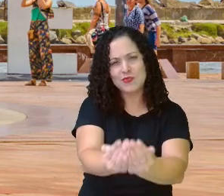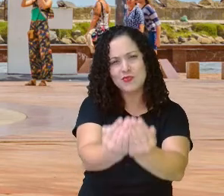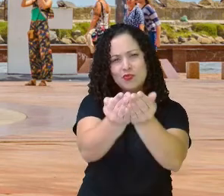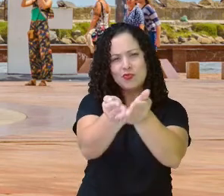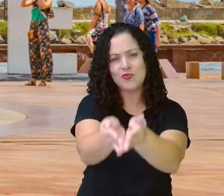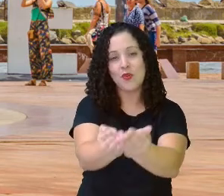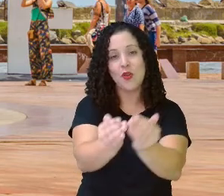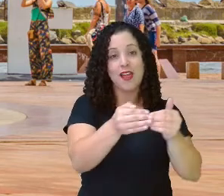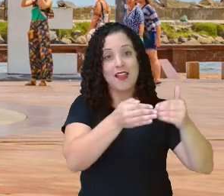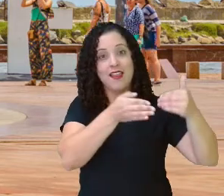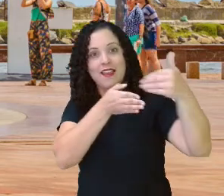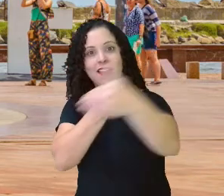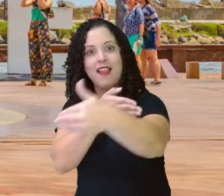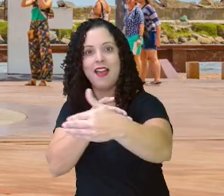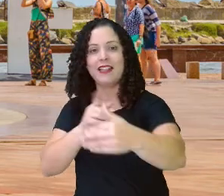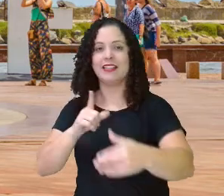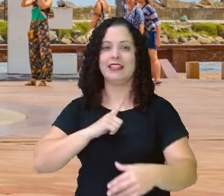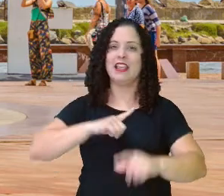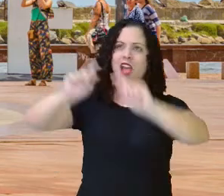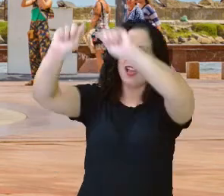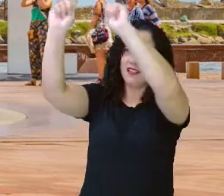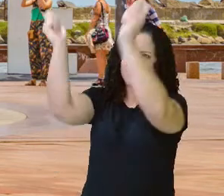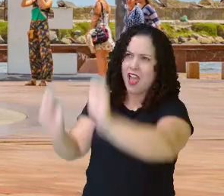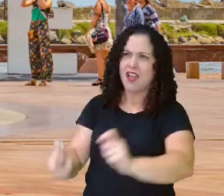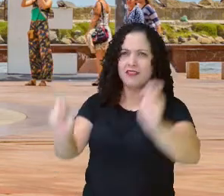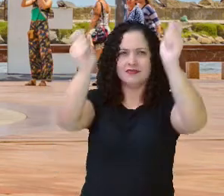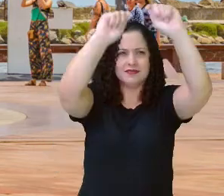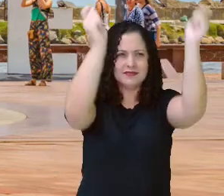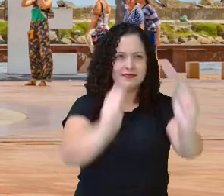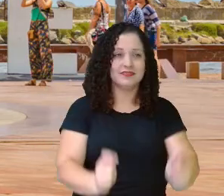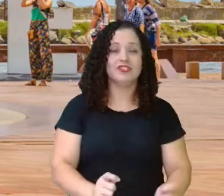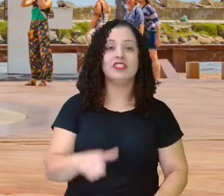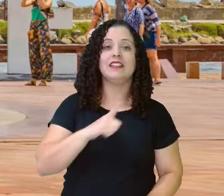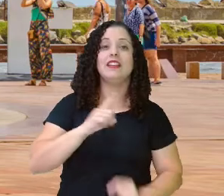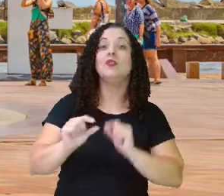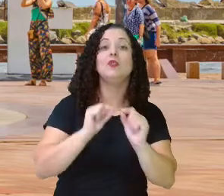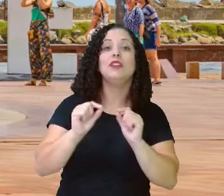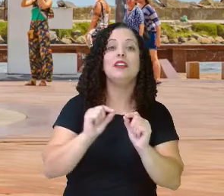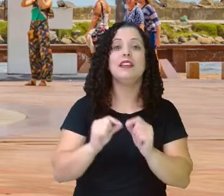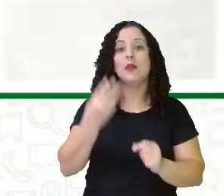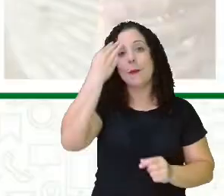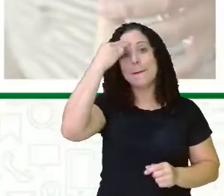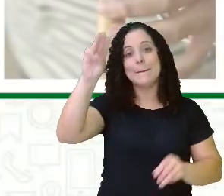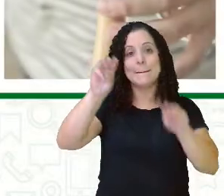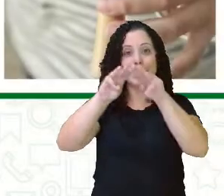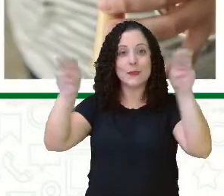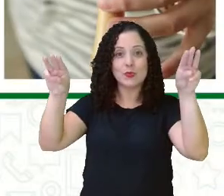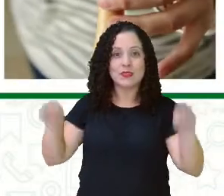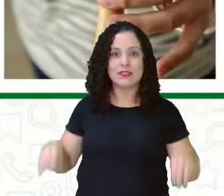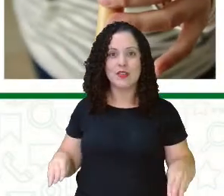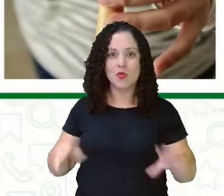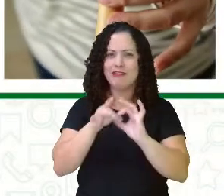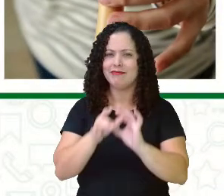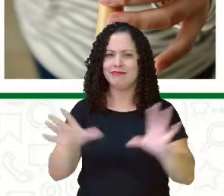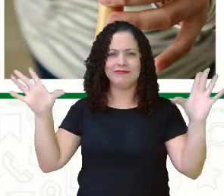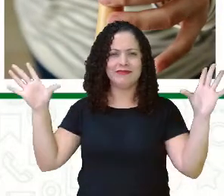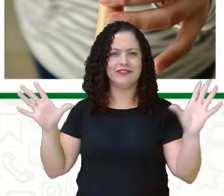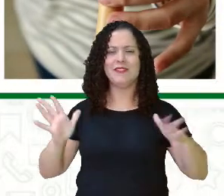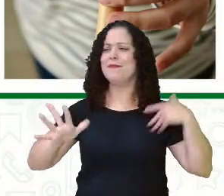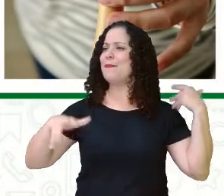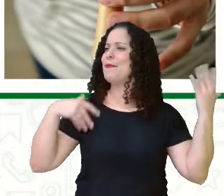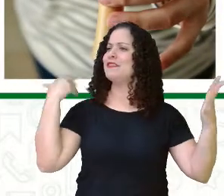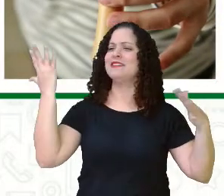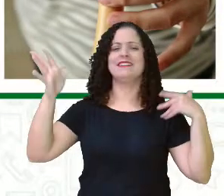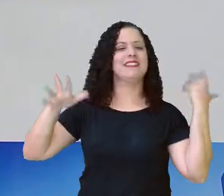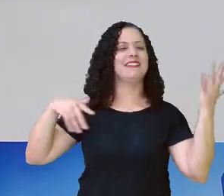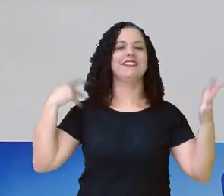outro lado, o Parque das Esculturas, que é bem famoso, você vai ver um museu ao seu Alberto e vai fazer um passeio super bacana. Então, a